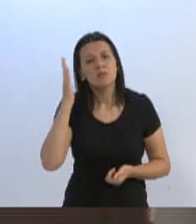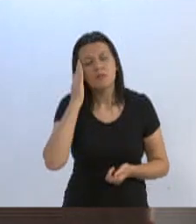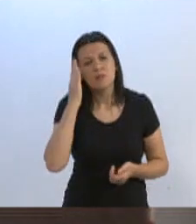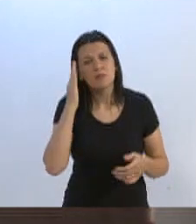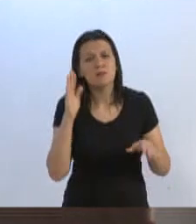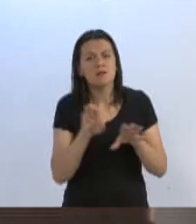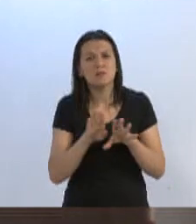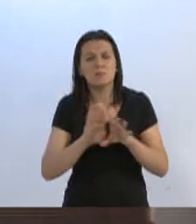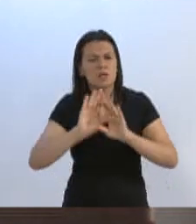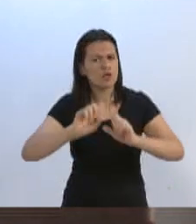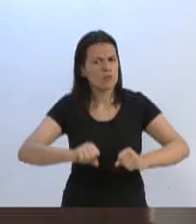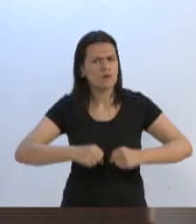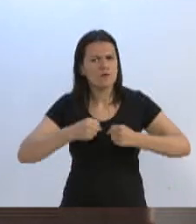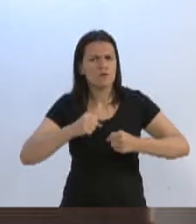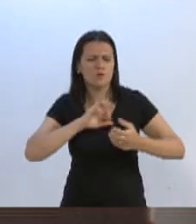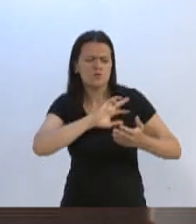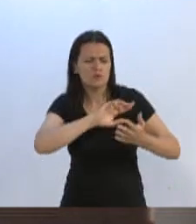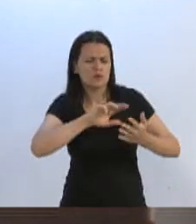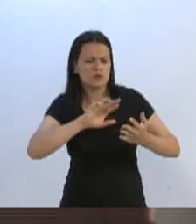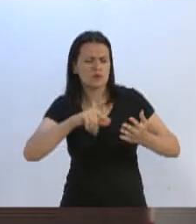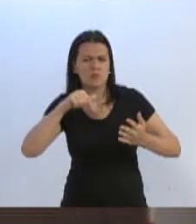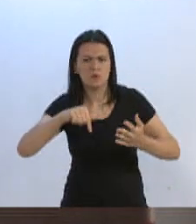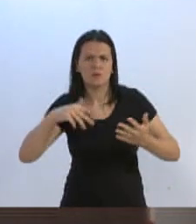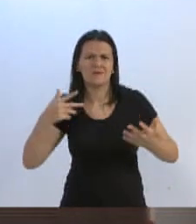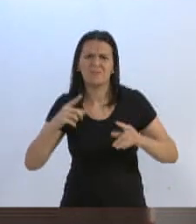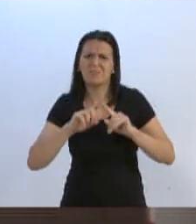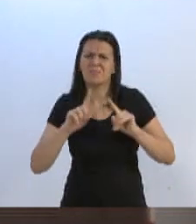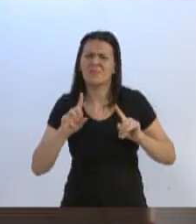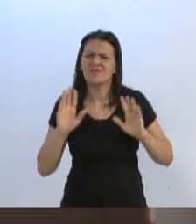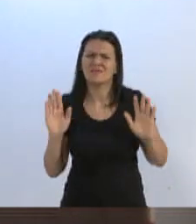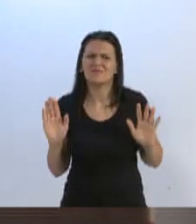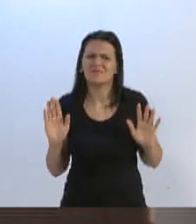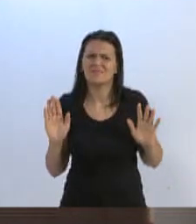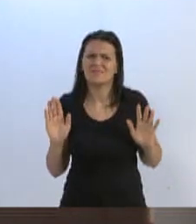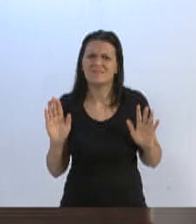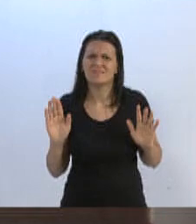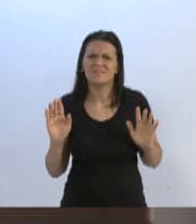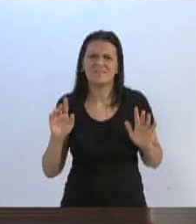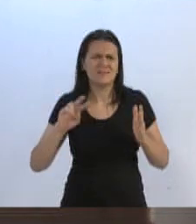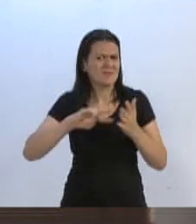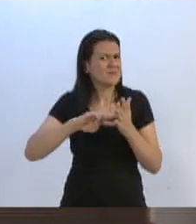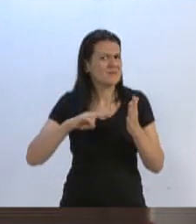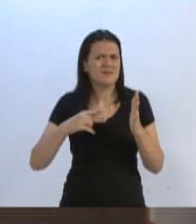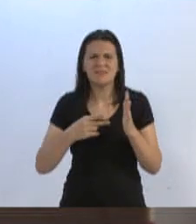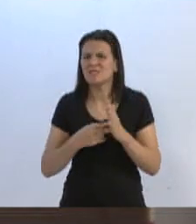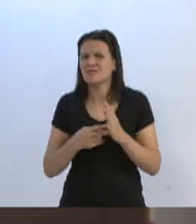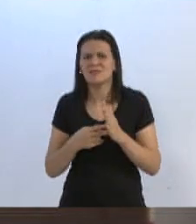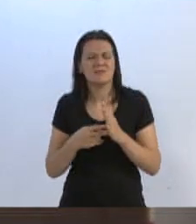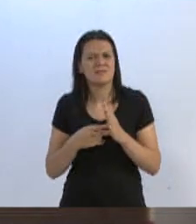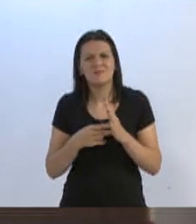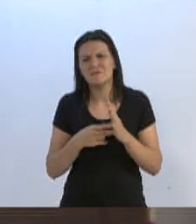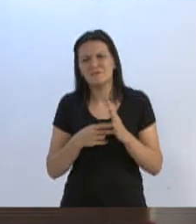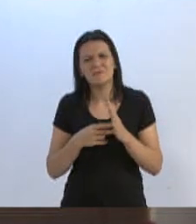esforço de todos os outros que por aqui passaram. Mas não é necessariamente sinônimo de